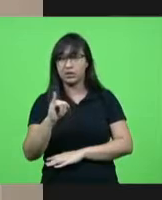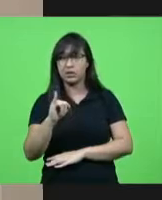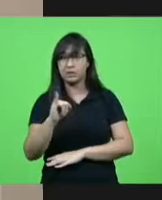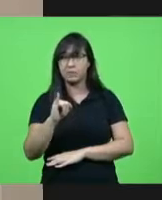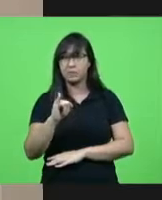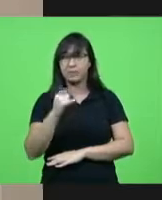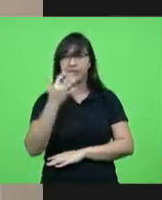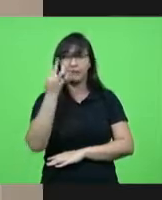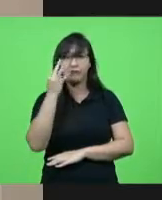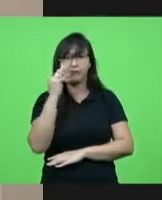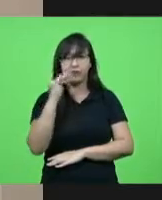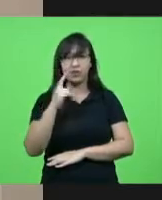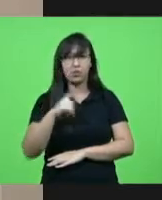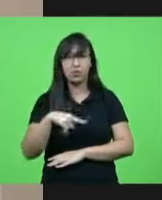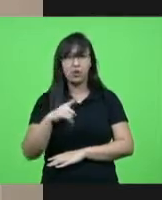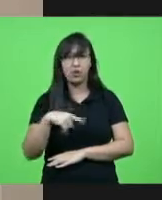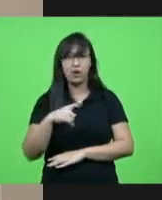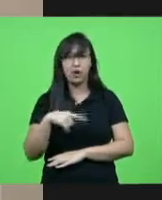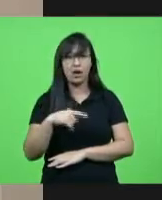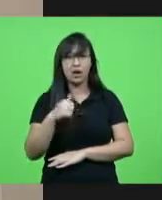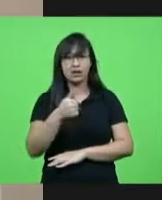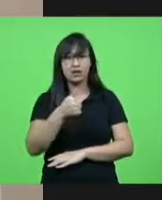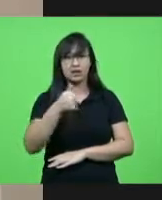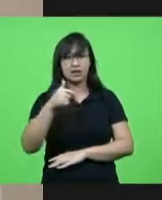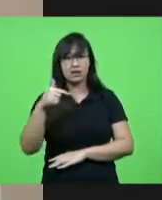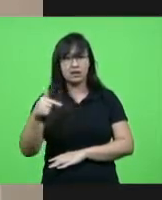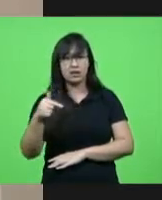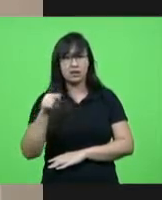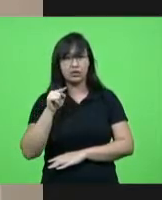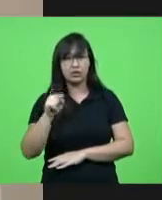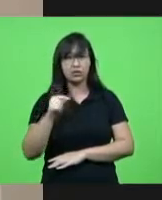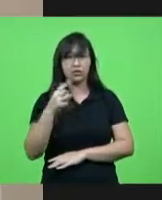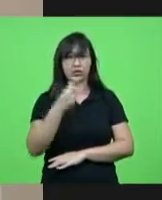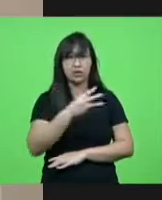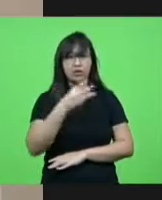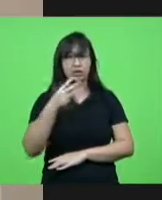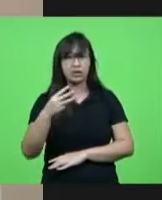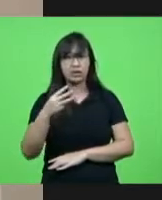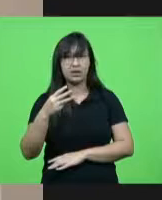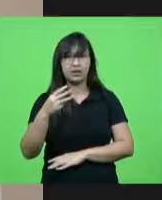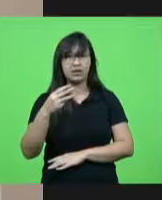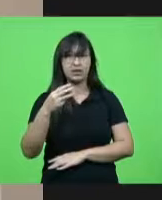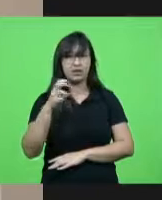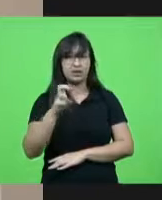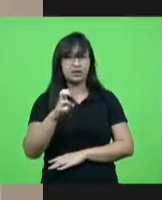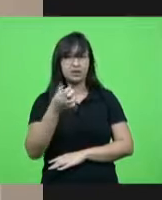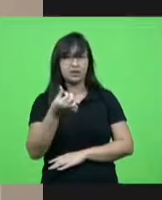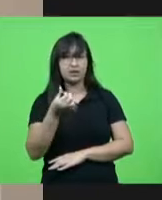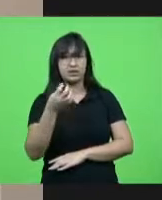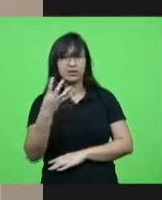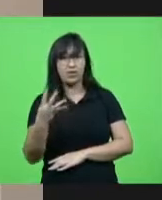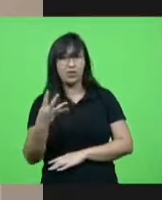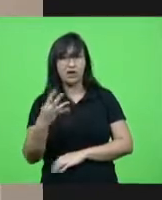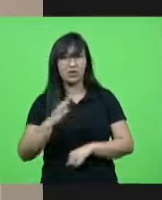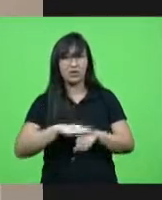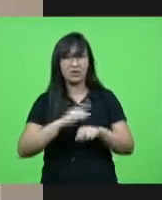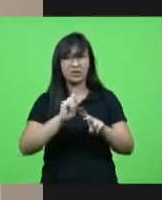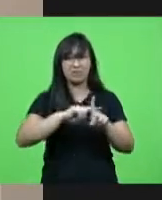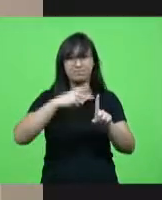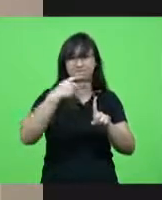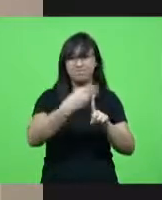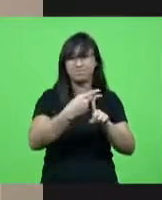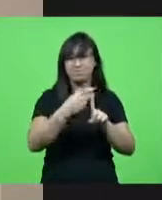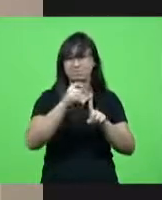.668 casos confirmados ativos hoje são 33.564 quase o dobro em um mês em